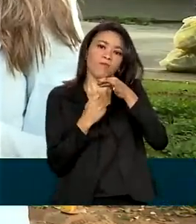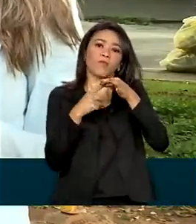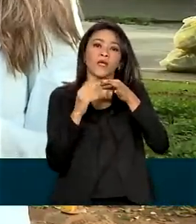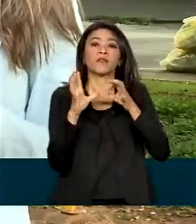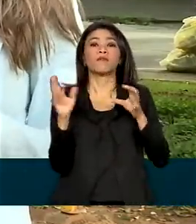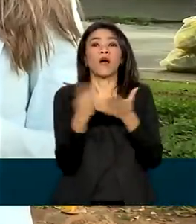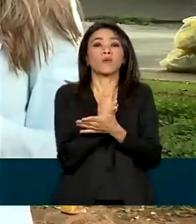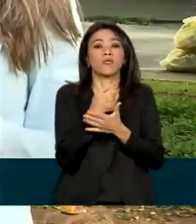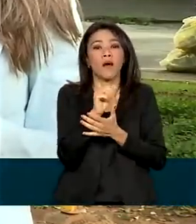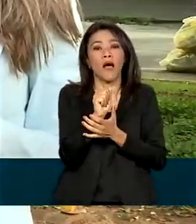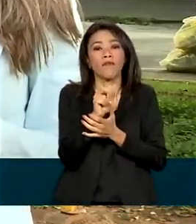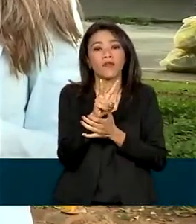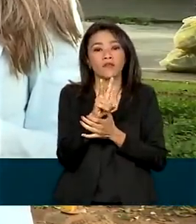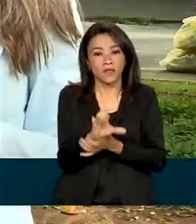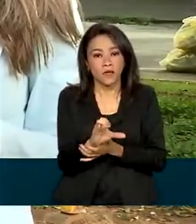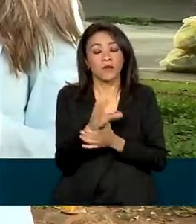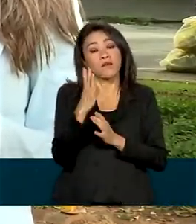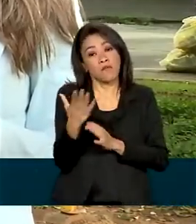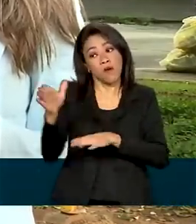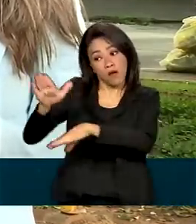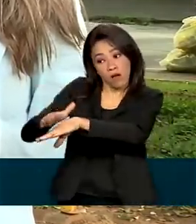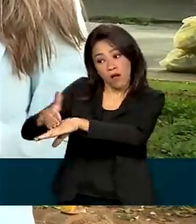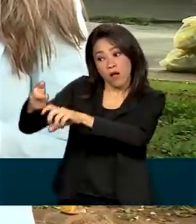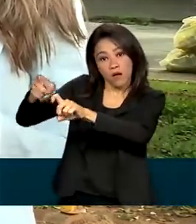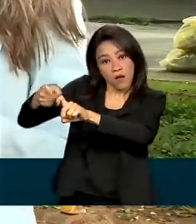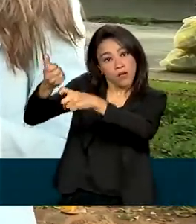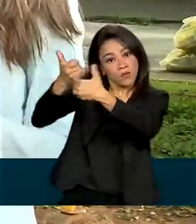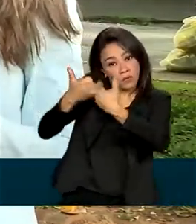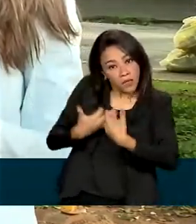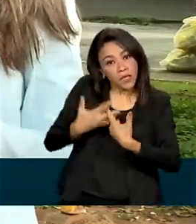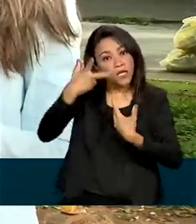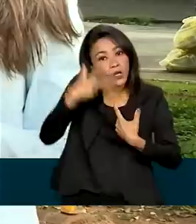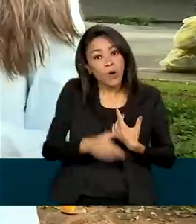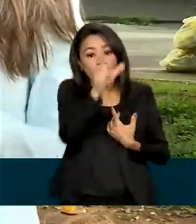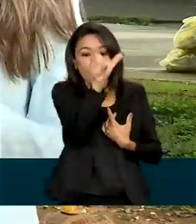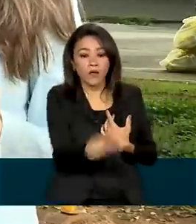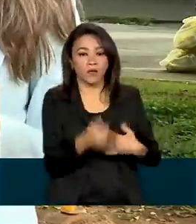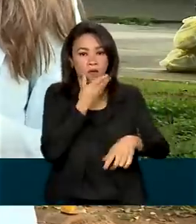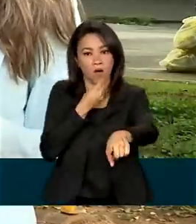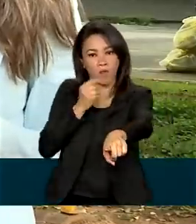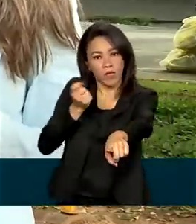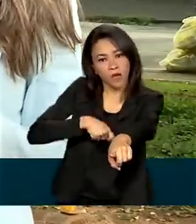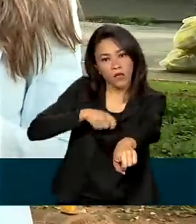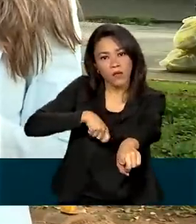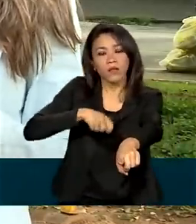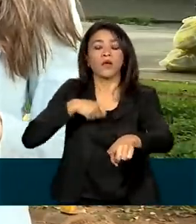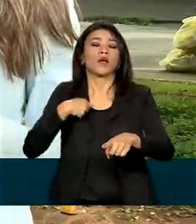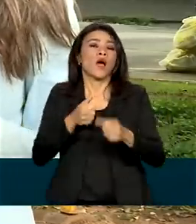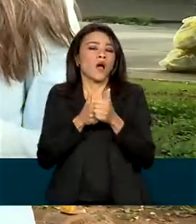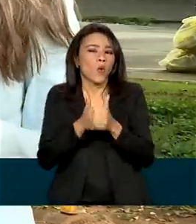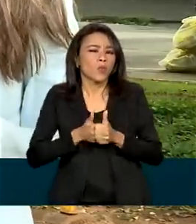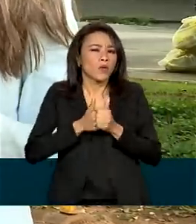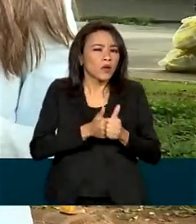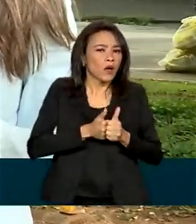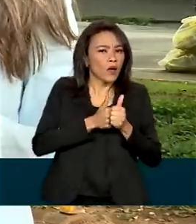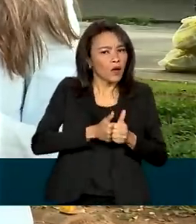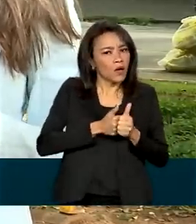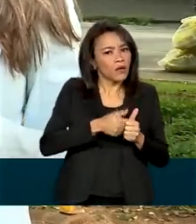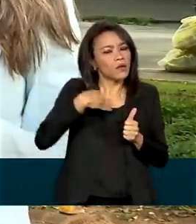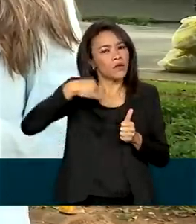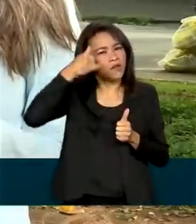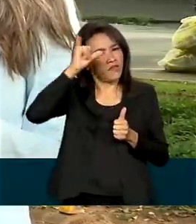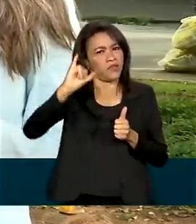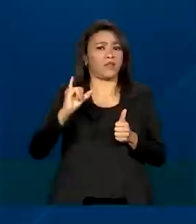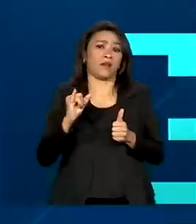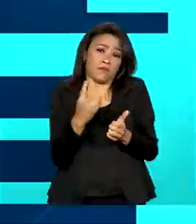AVC. Mas, segundo os médicos, é possível fazer como José Luiz, acompanhar um quadro de risco e evitar